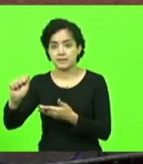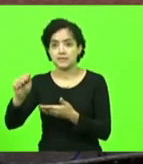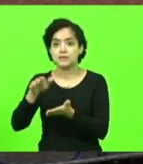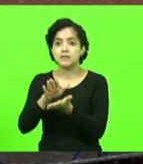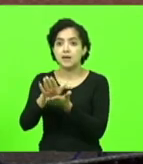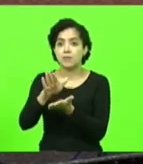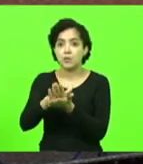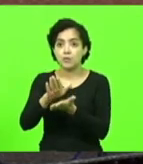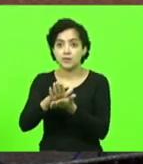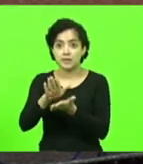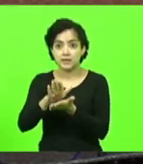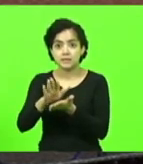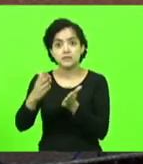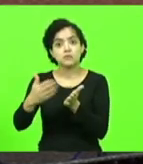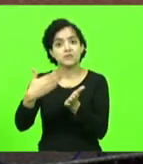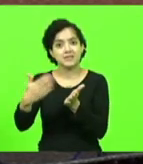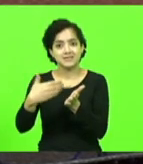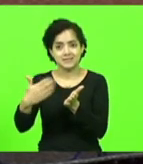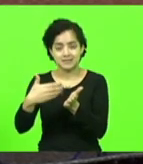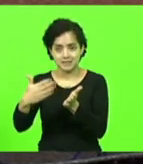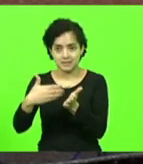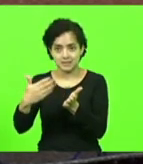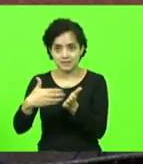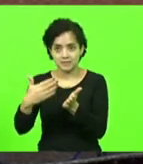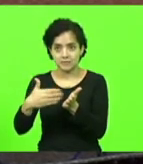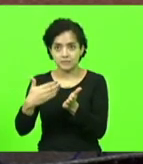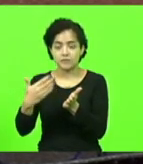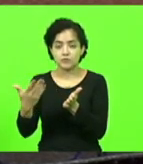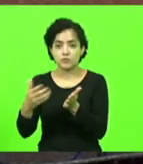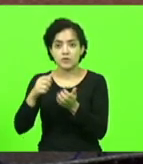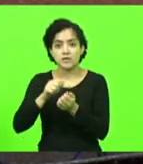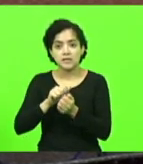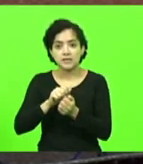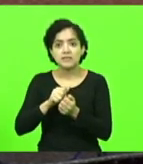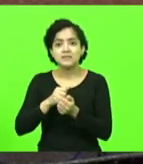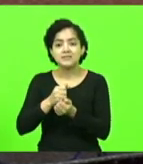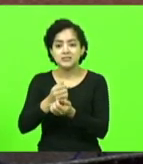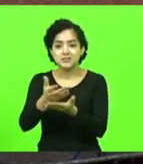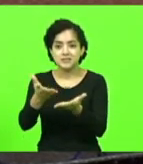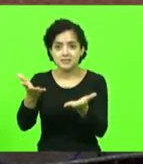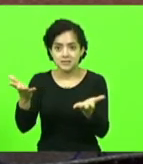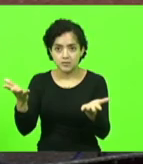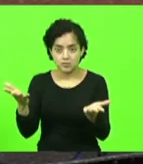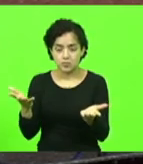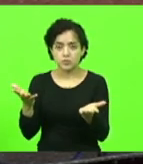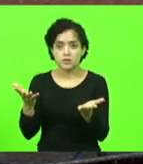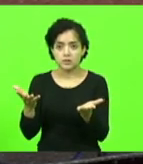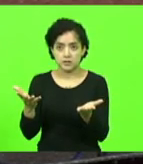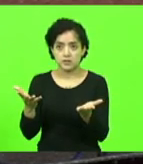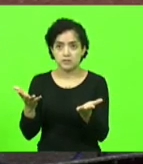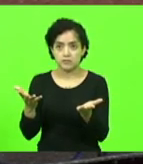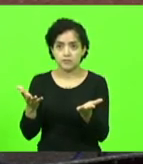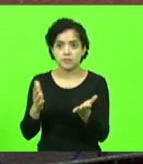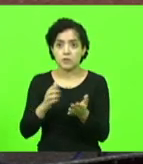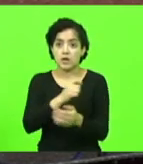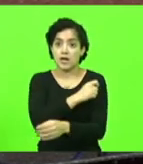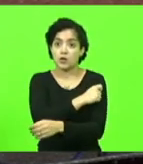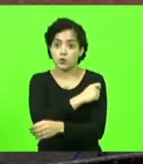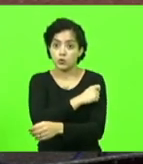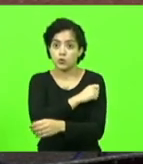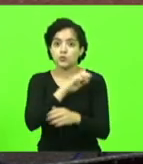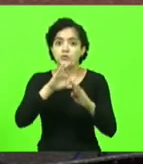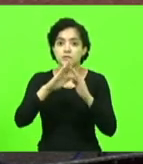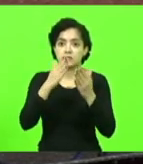desse livro, e distribuir para nossos nossos alunos nas